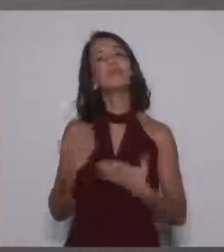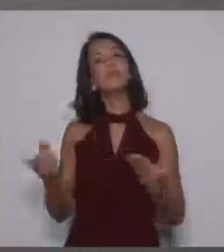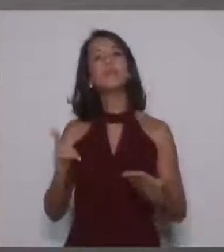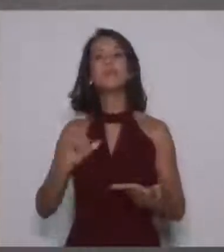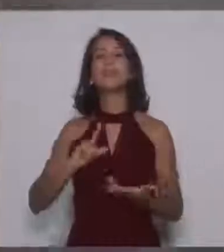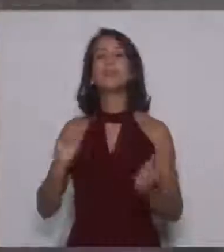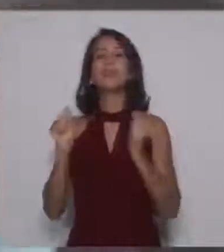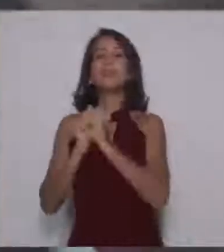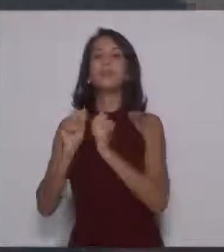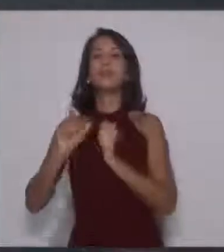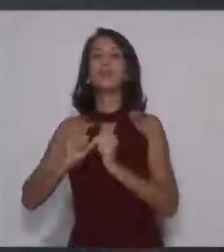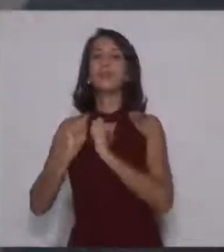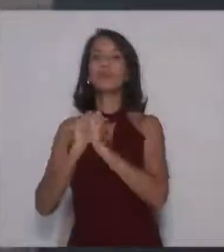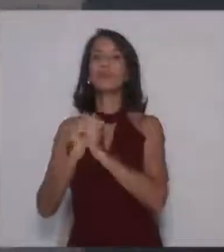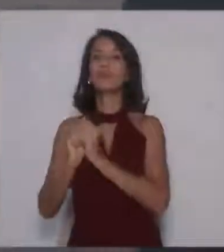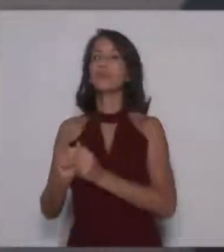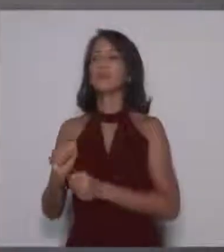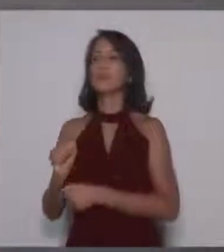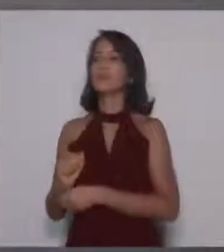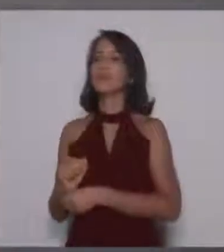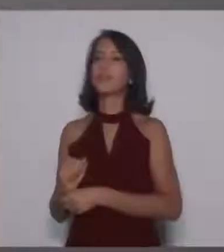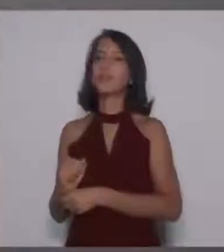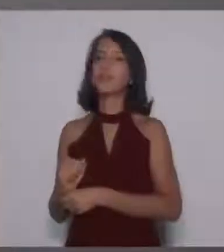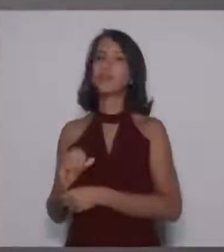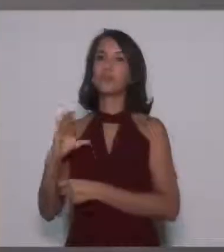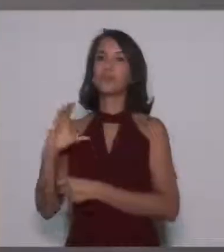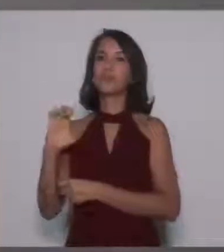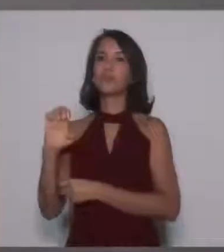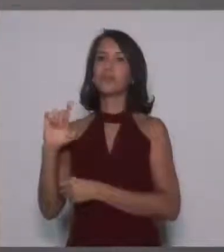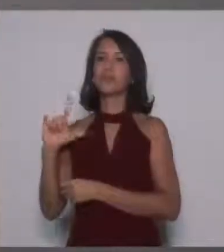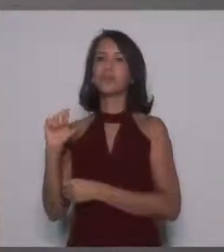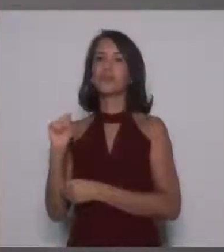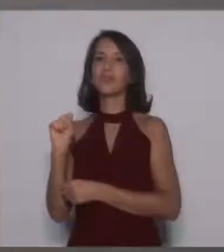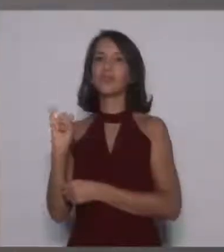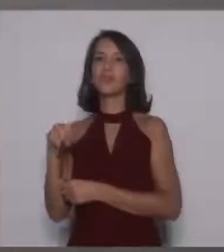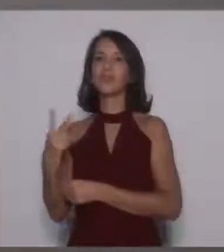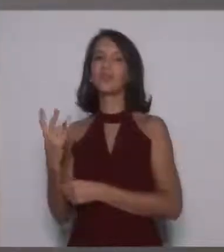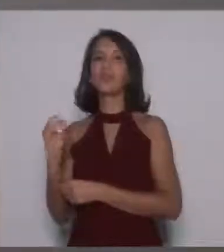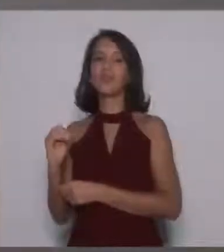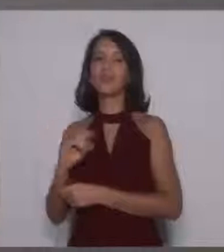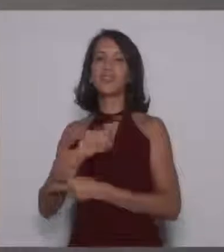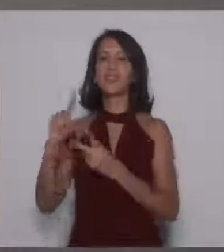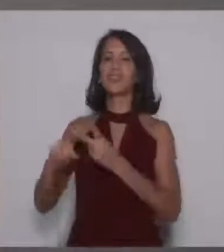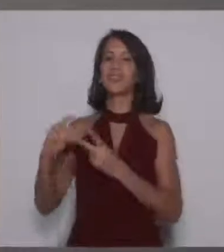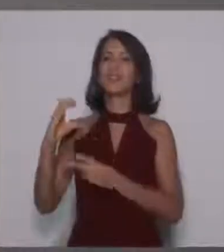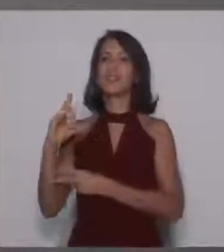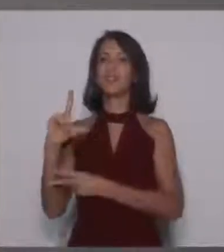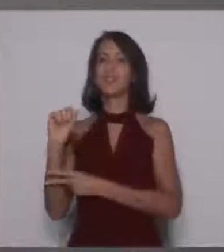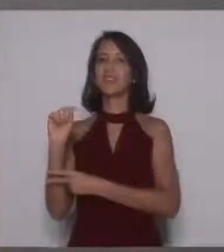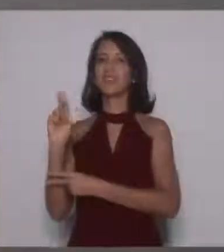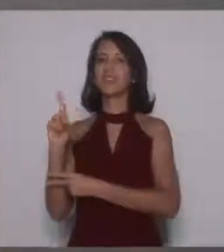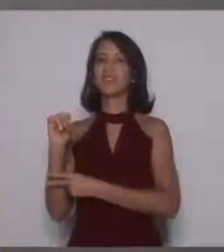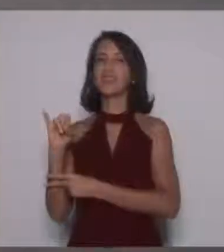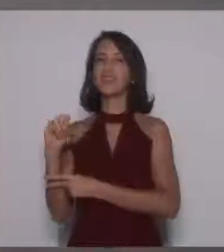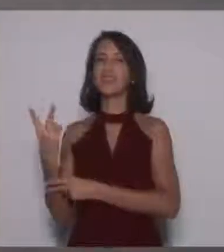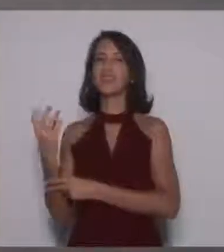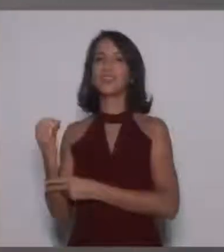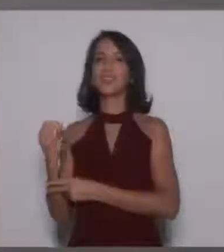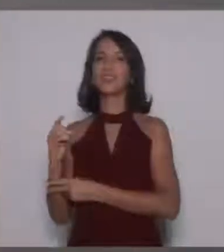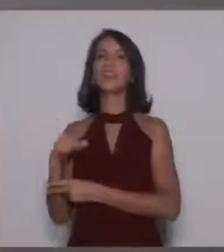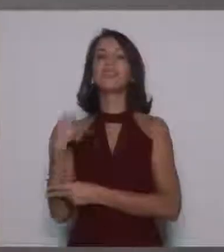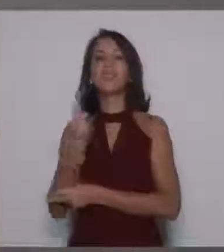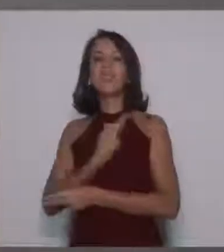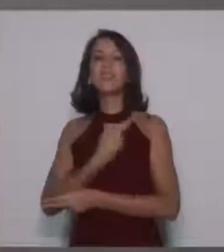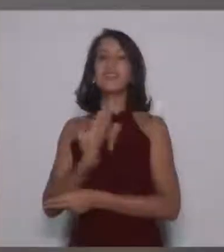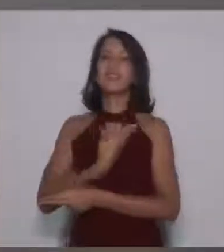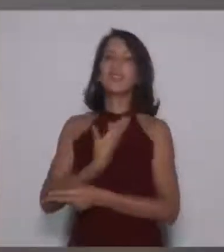que estava te acompanhando, já foi embora, um grande amigo também. E o Claudinho, amigo do Geraldinho. O Claudinho é também amigo nosso, gente